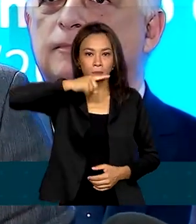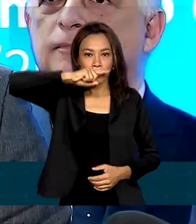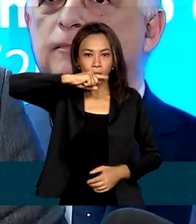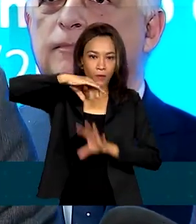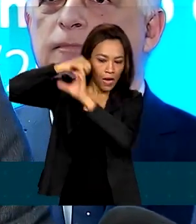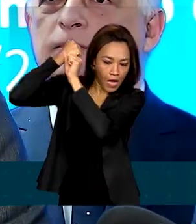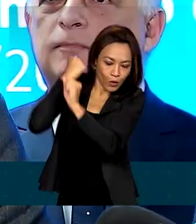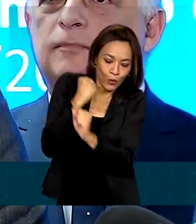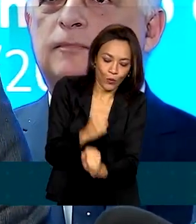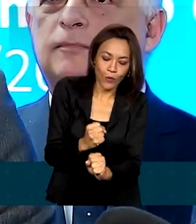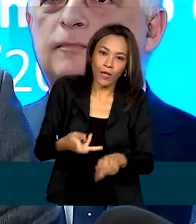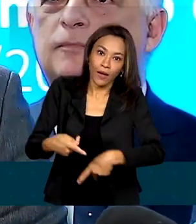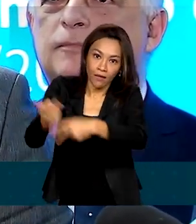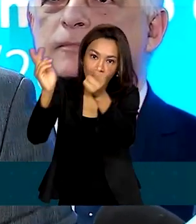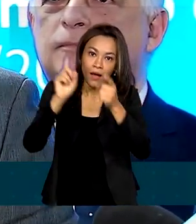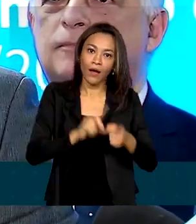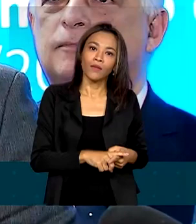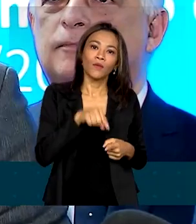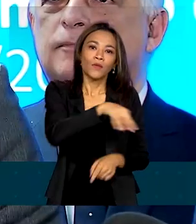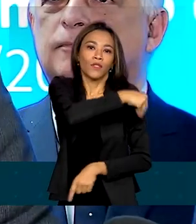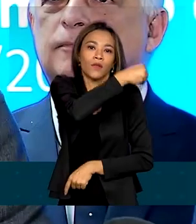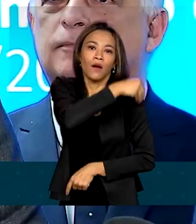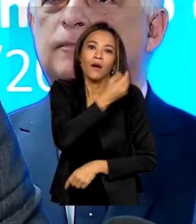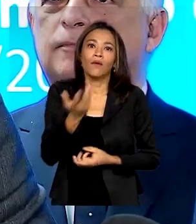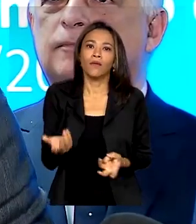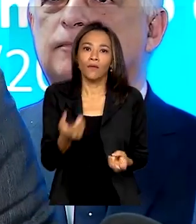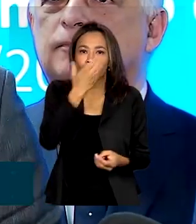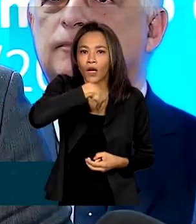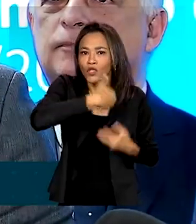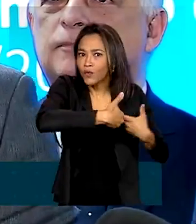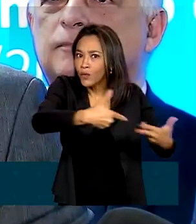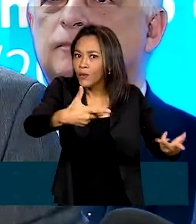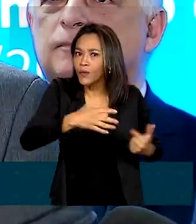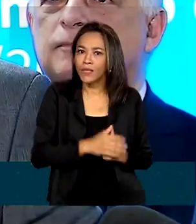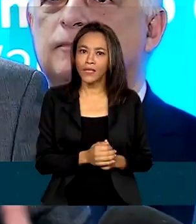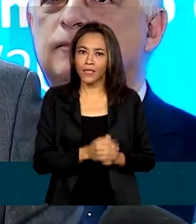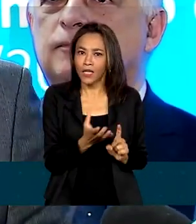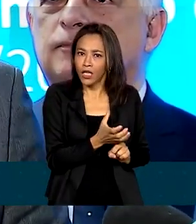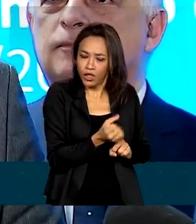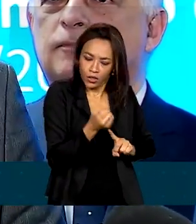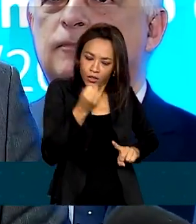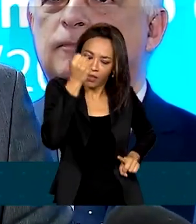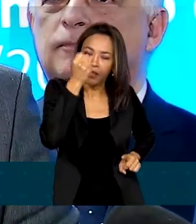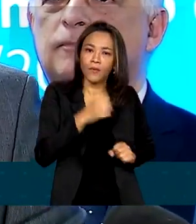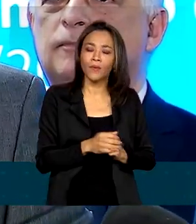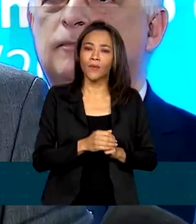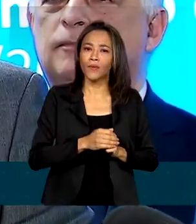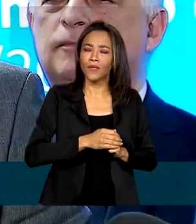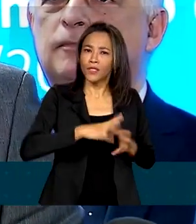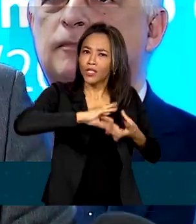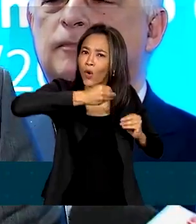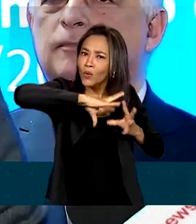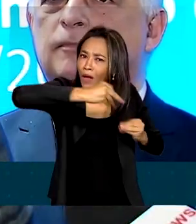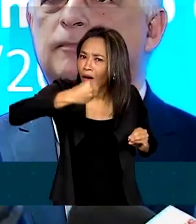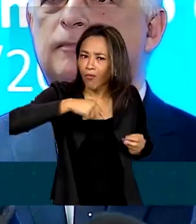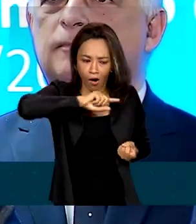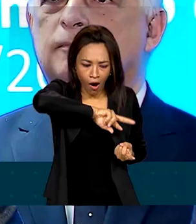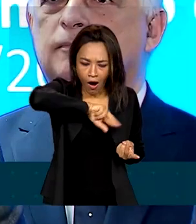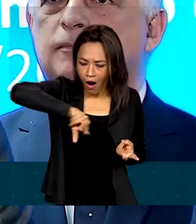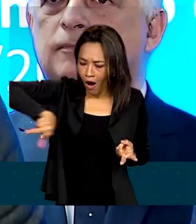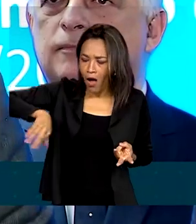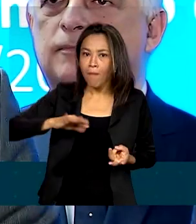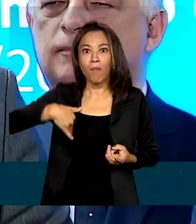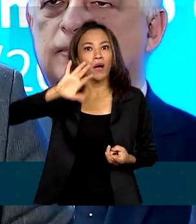transportadas de etanol, de frutas, de tribo, de todo algodão? Então, certamente, passa de um